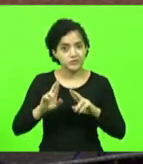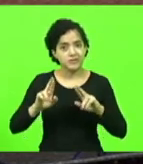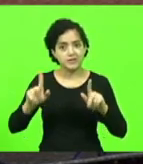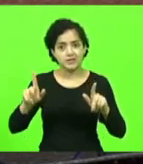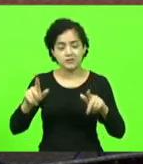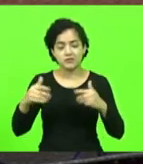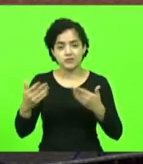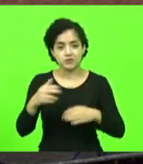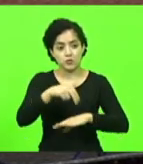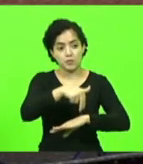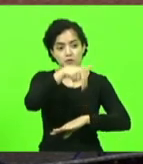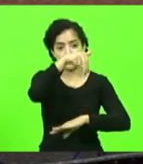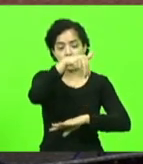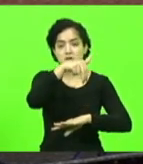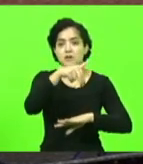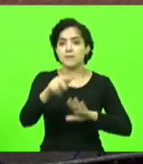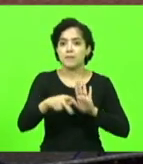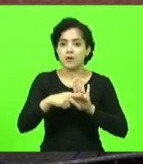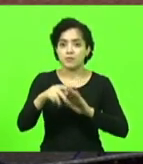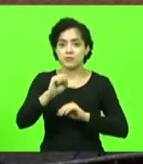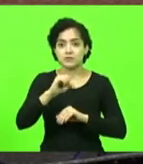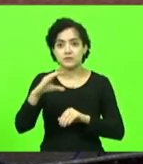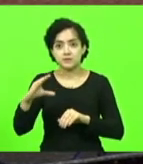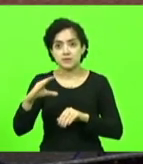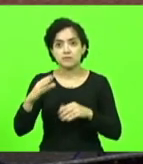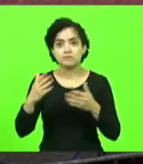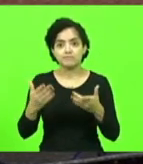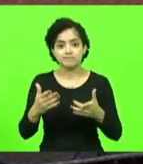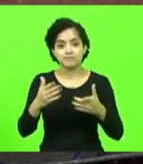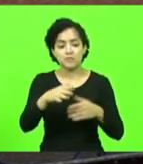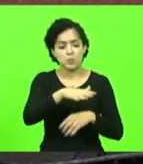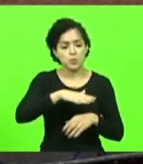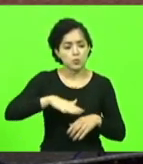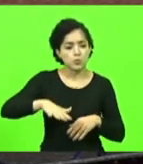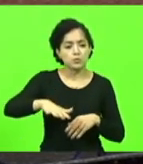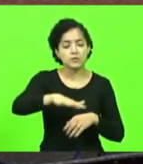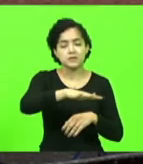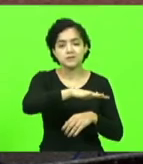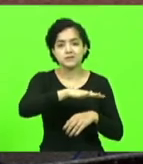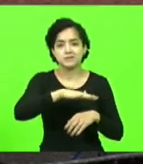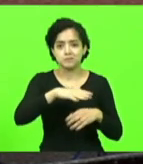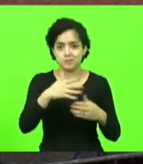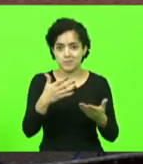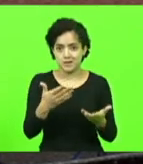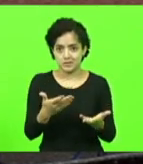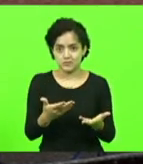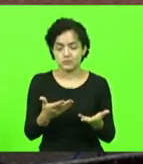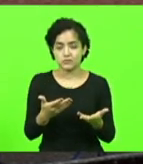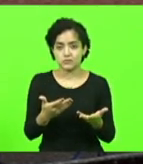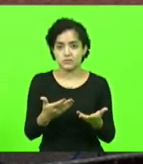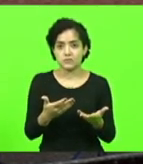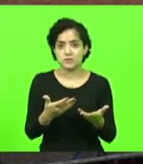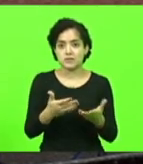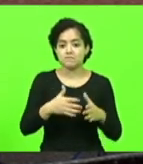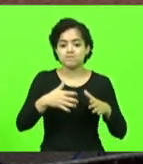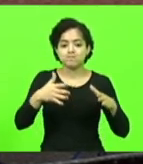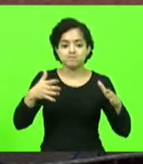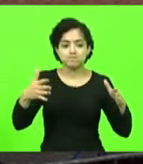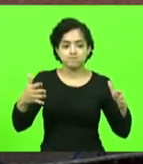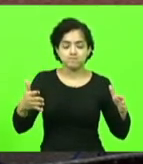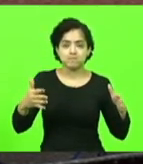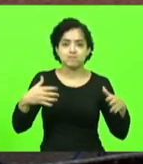com o Planalto Norte catarinense, que é um grande espaço, que é um grande celeiro